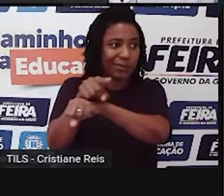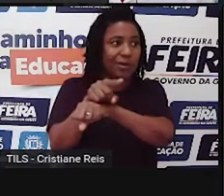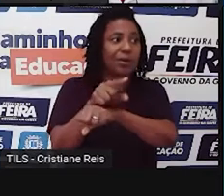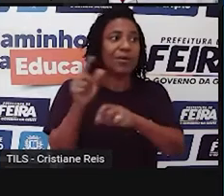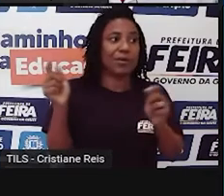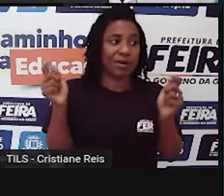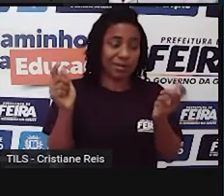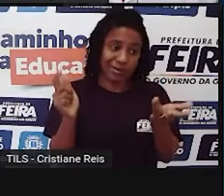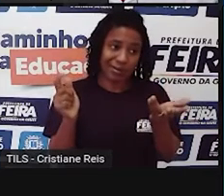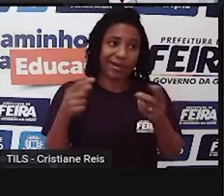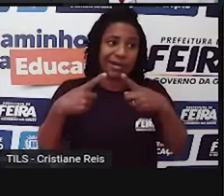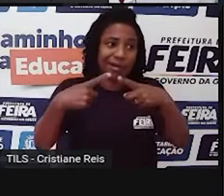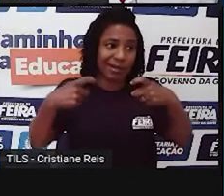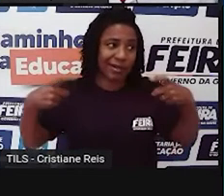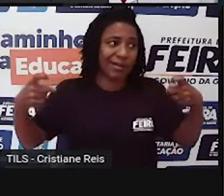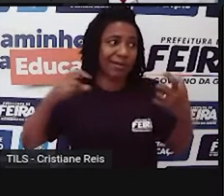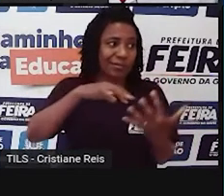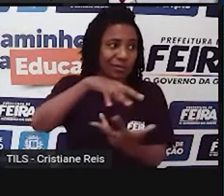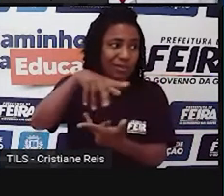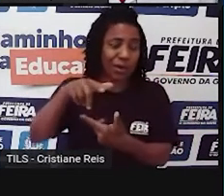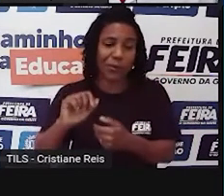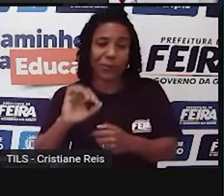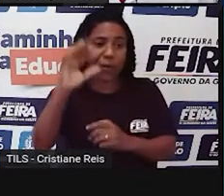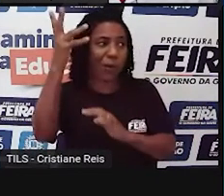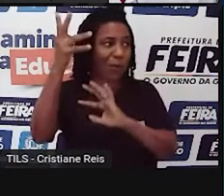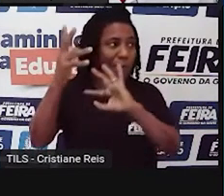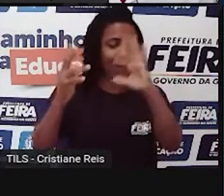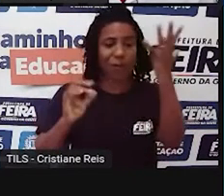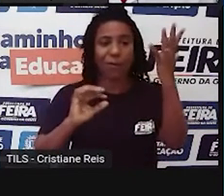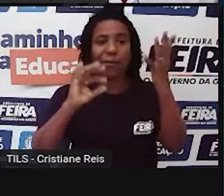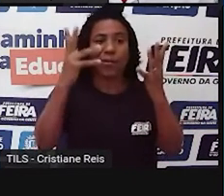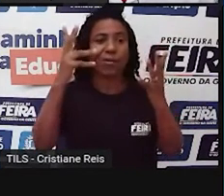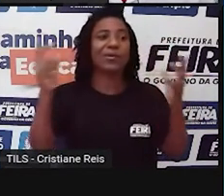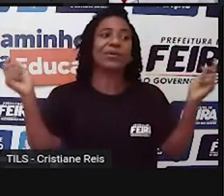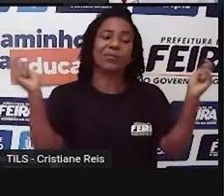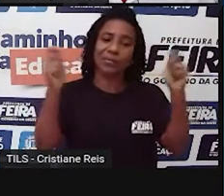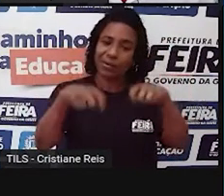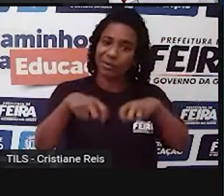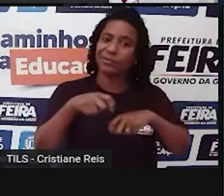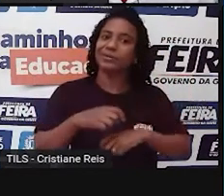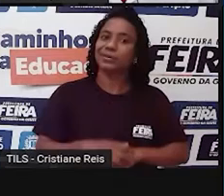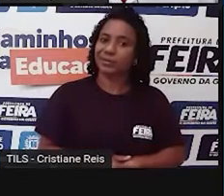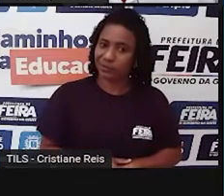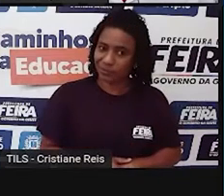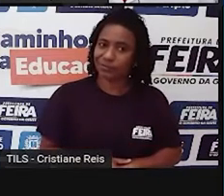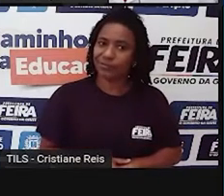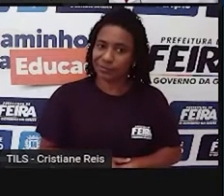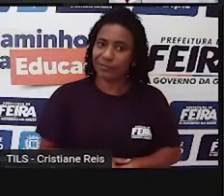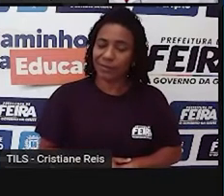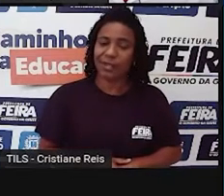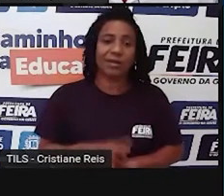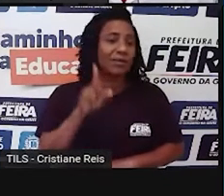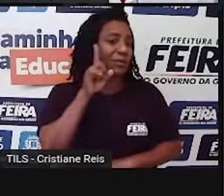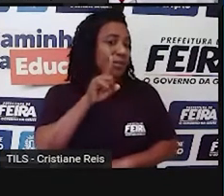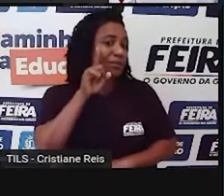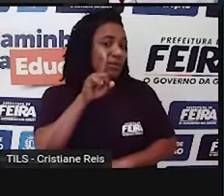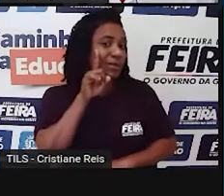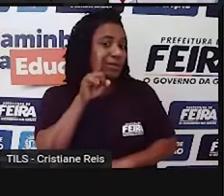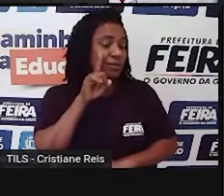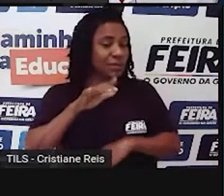catastrófica. Após esse ataque dos Estados Unidos, que foi o único ataque de bomba nuclear em guerras,